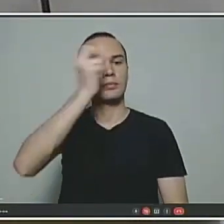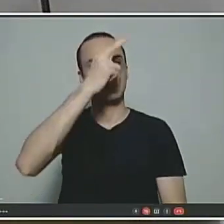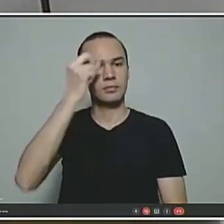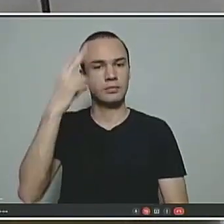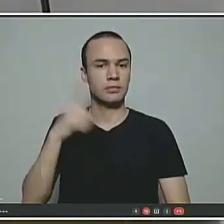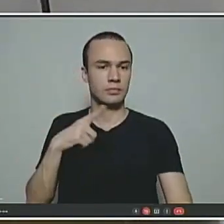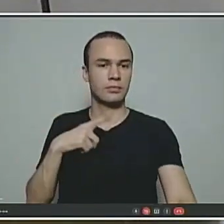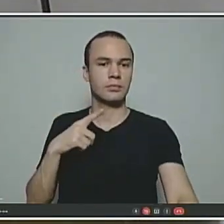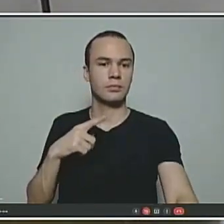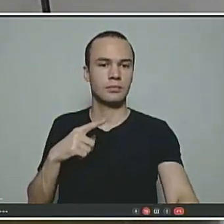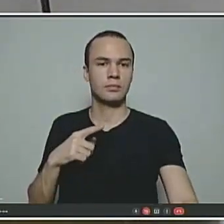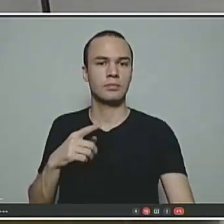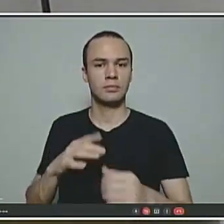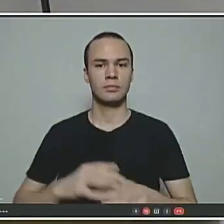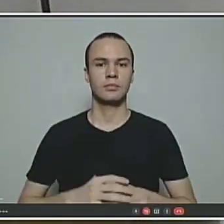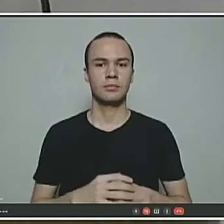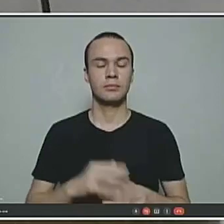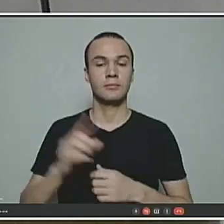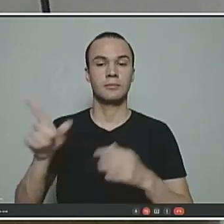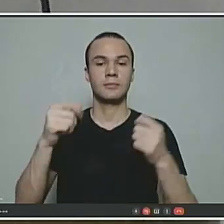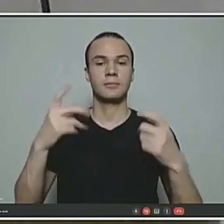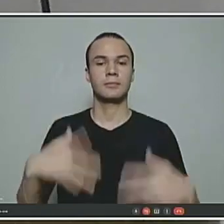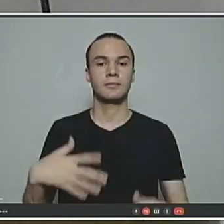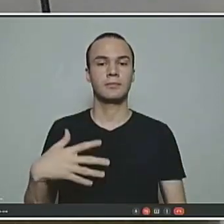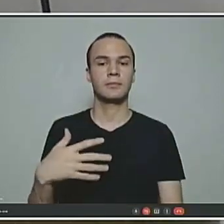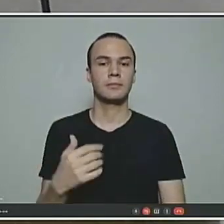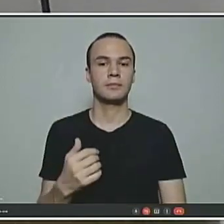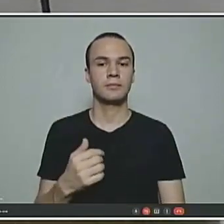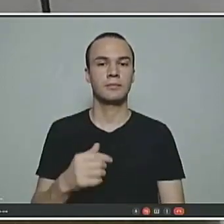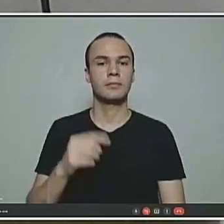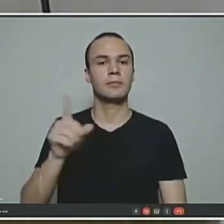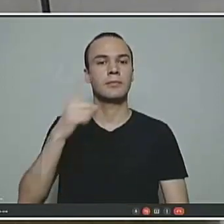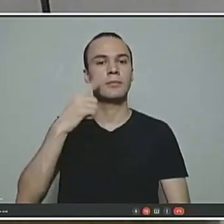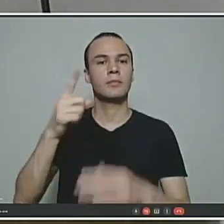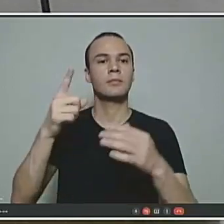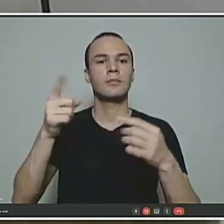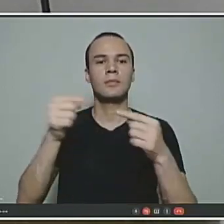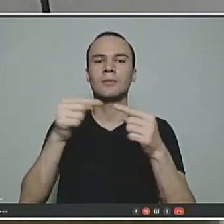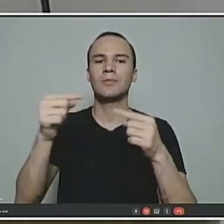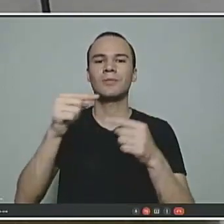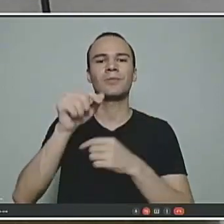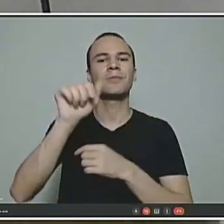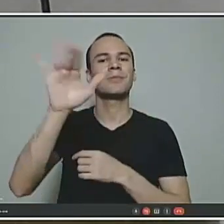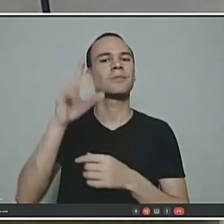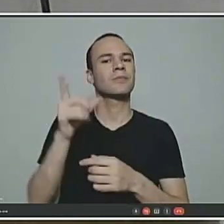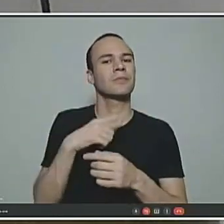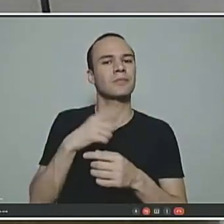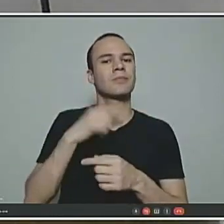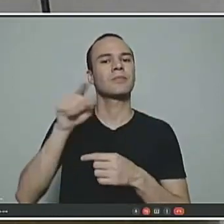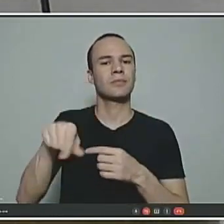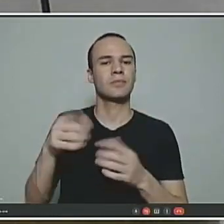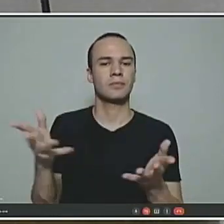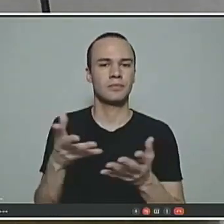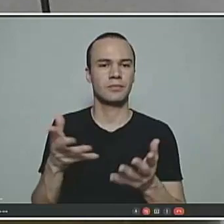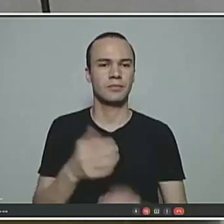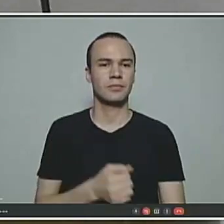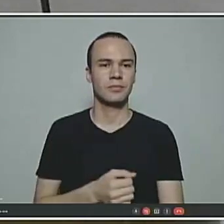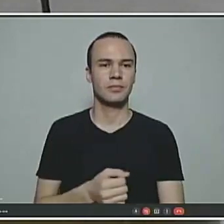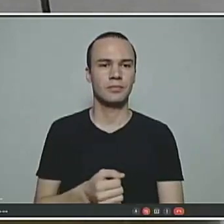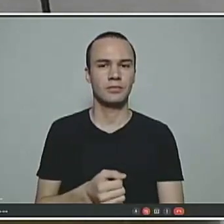recorrentemente dizendo na imprensa que está fazendo o maior aporte da história do fundo de previdência.